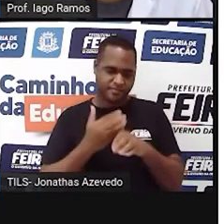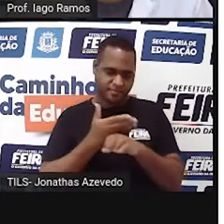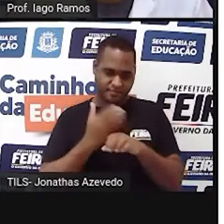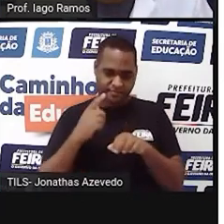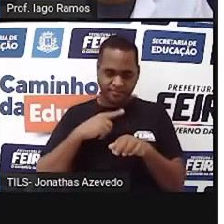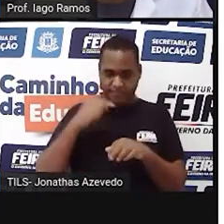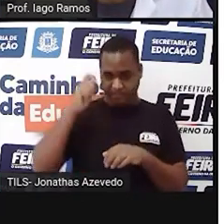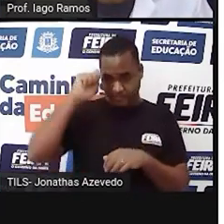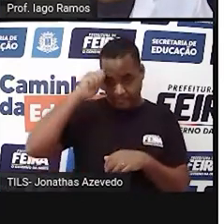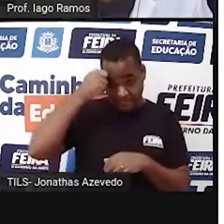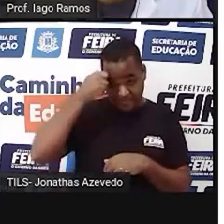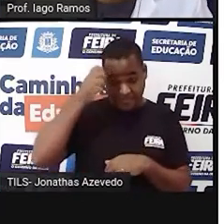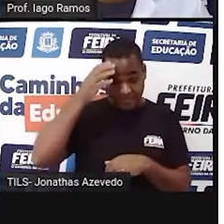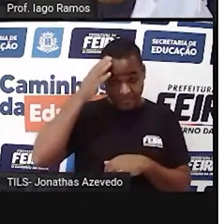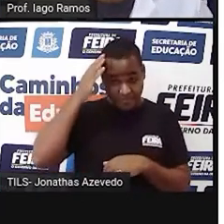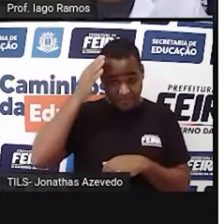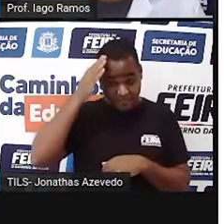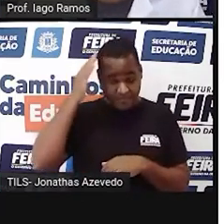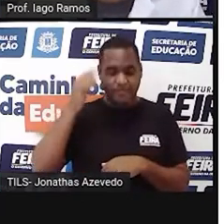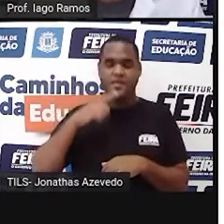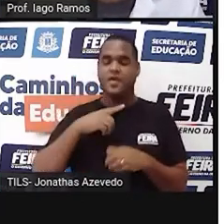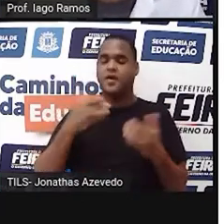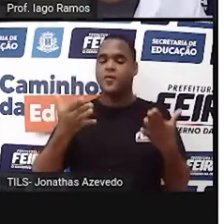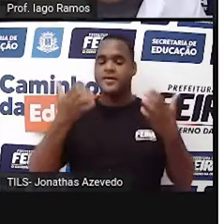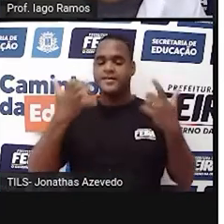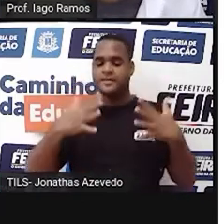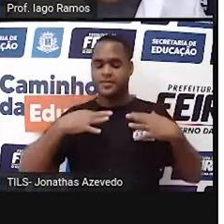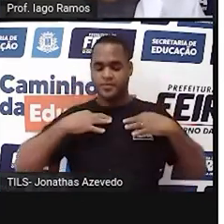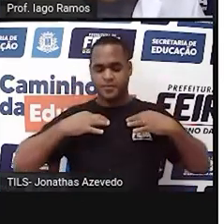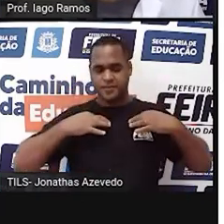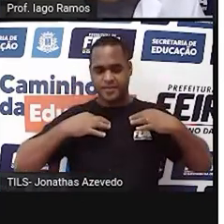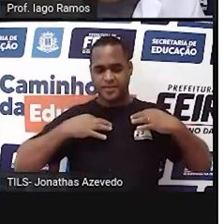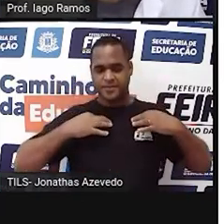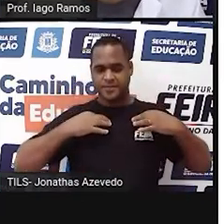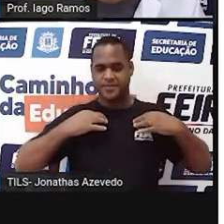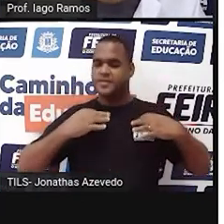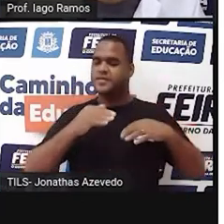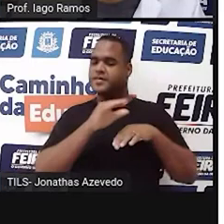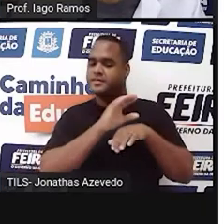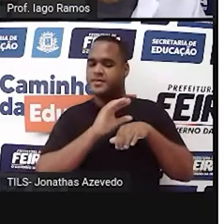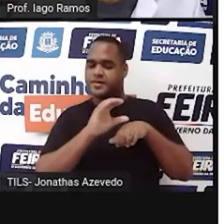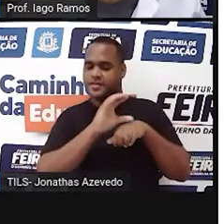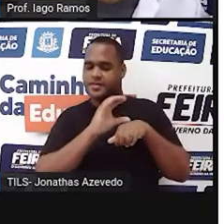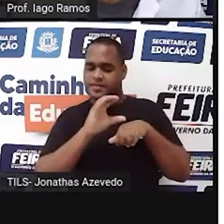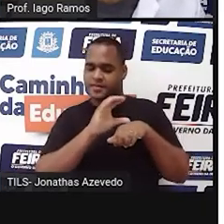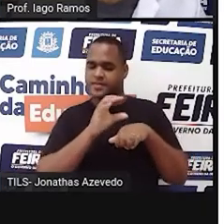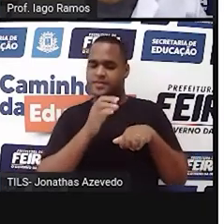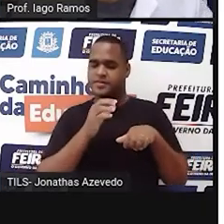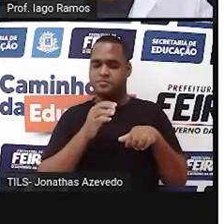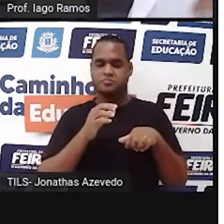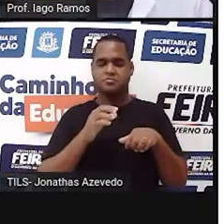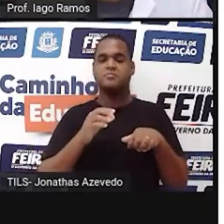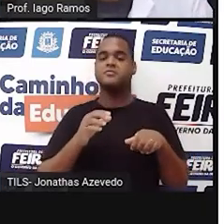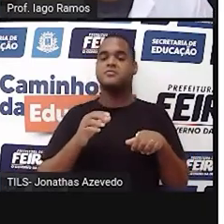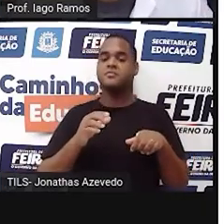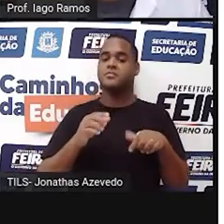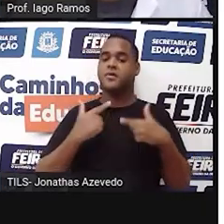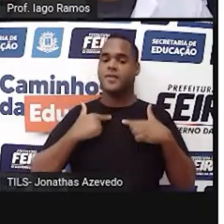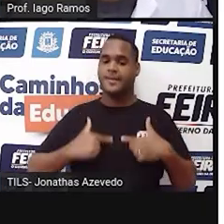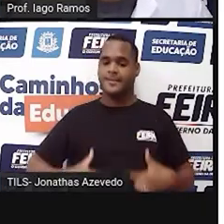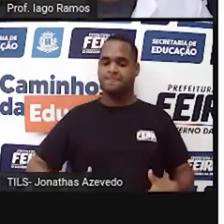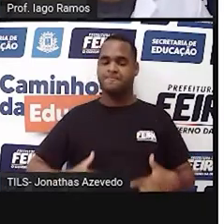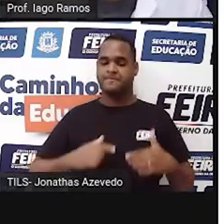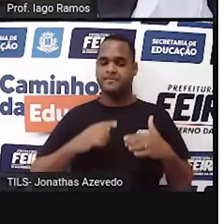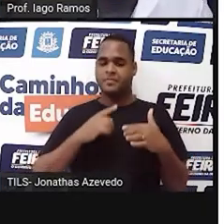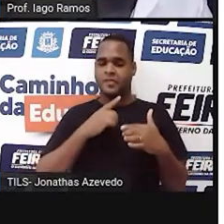cabelo ele é preto, agora, nesse momento, eu visto uma camisa cinza, sem estampa, por cima um